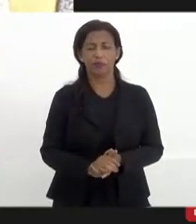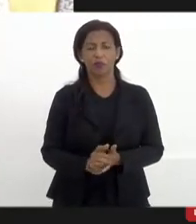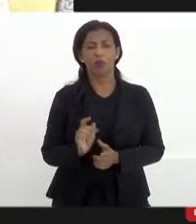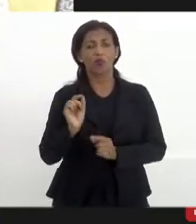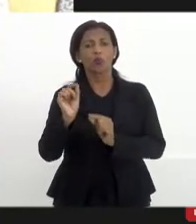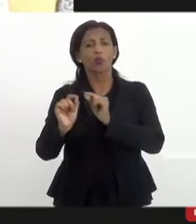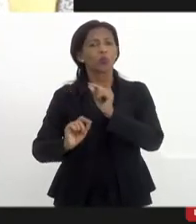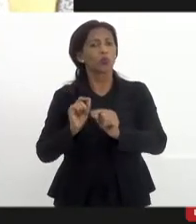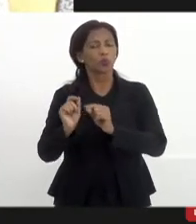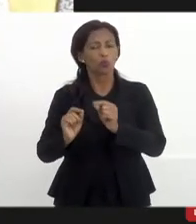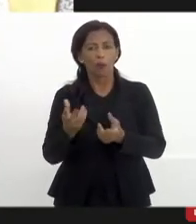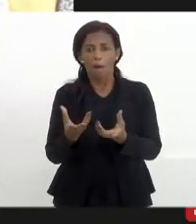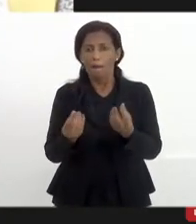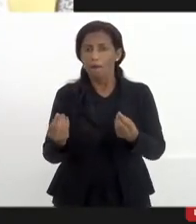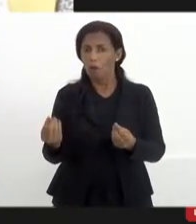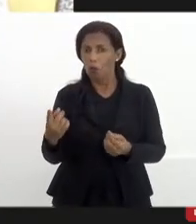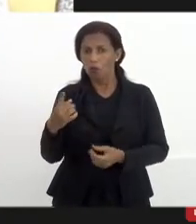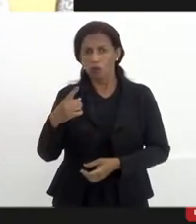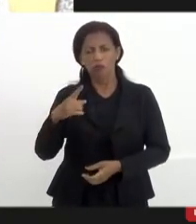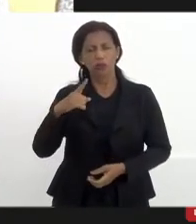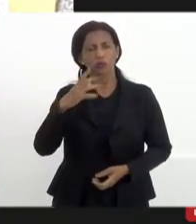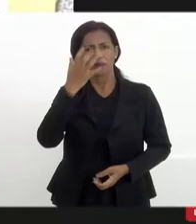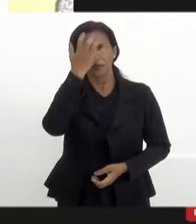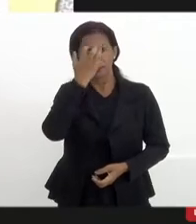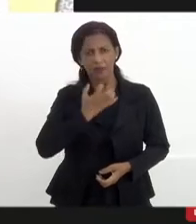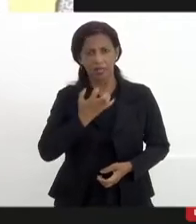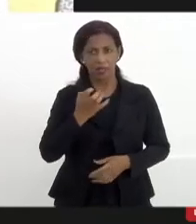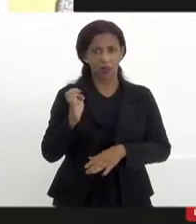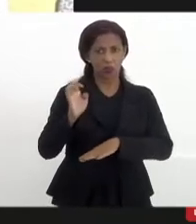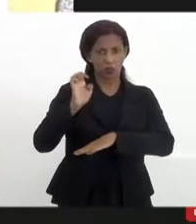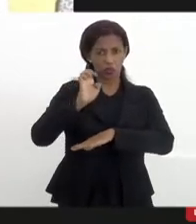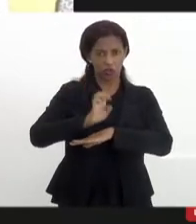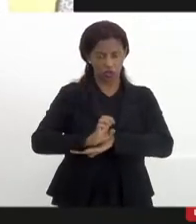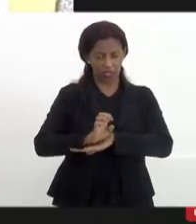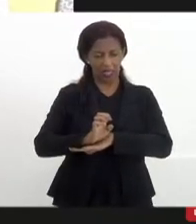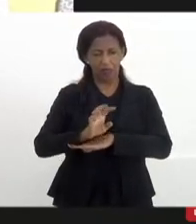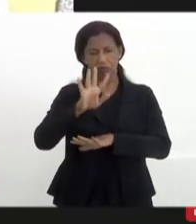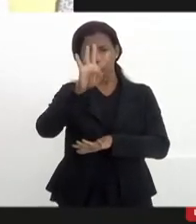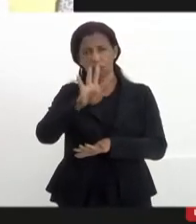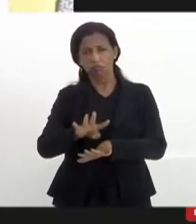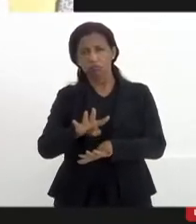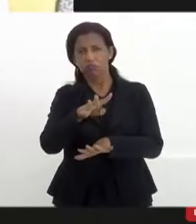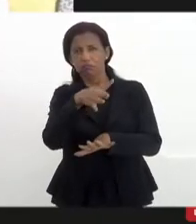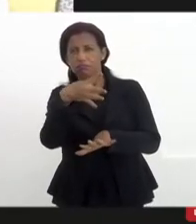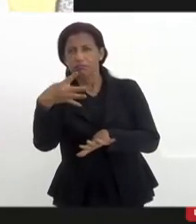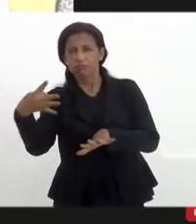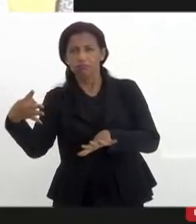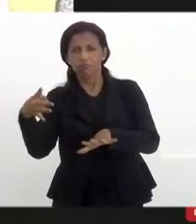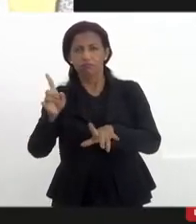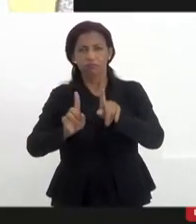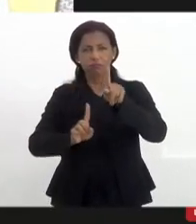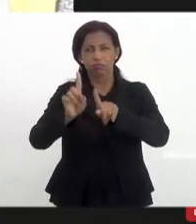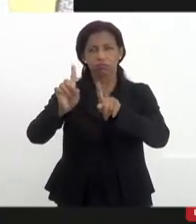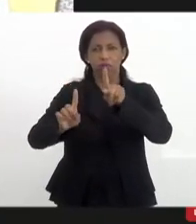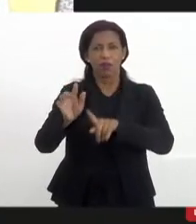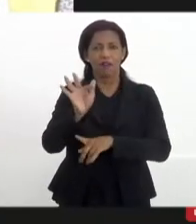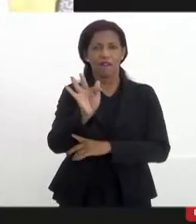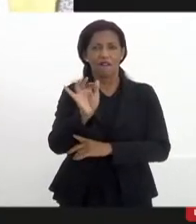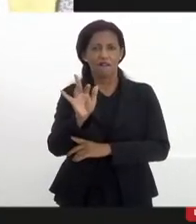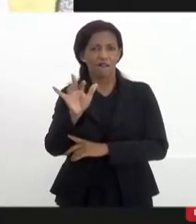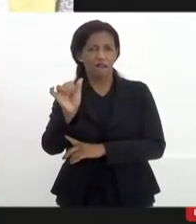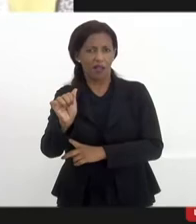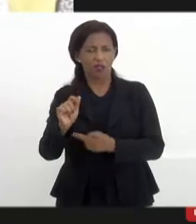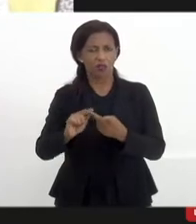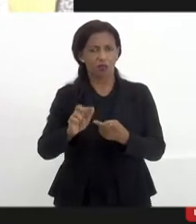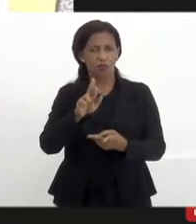é muito grave. No estado, o quadro é o seguinte, pelo que a Fátima França e o